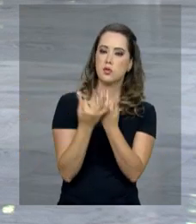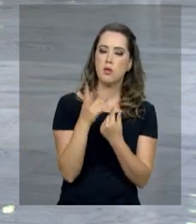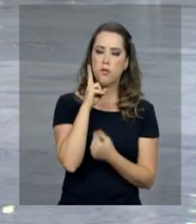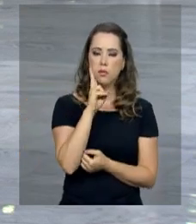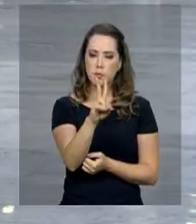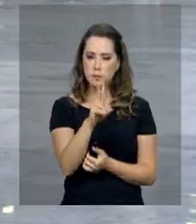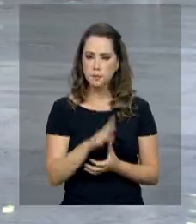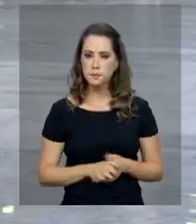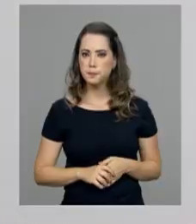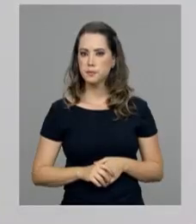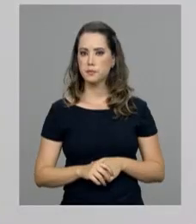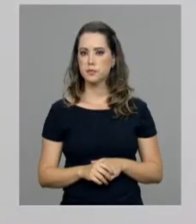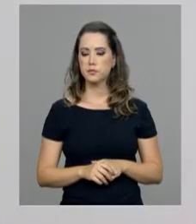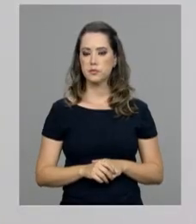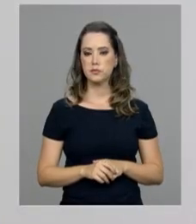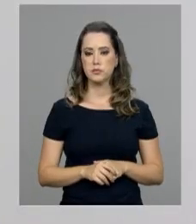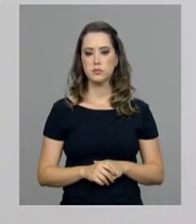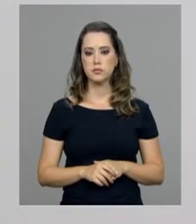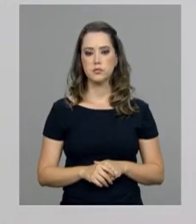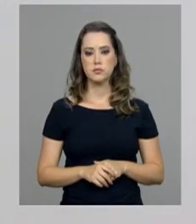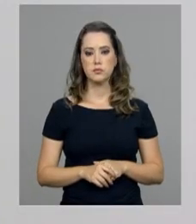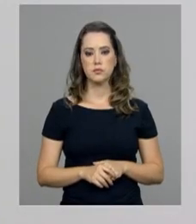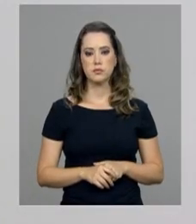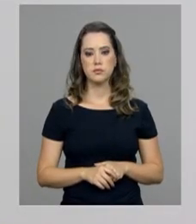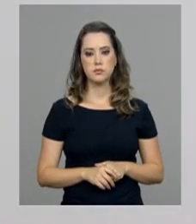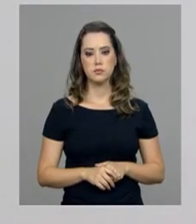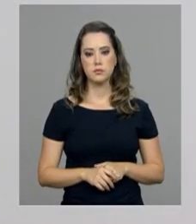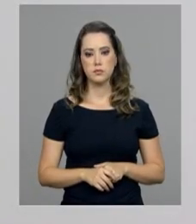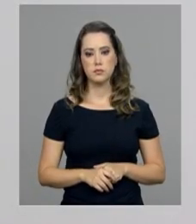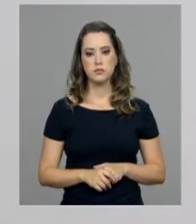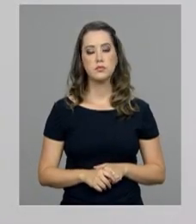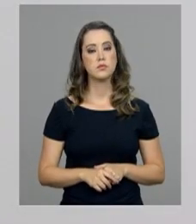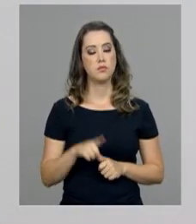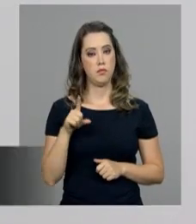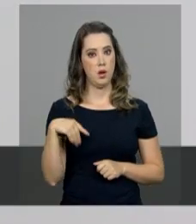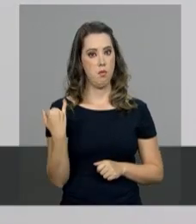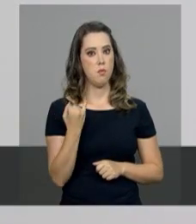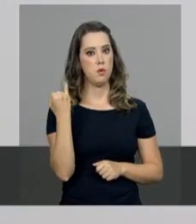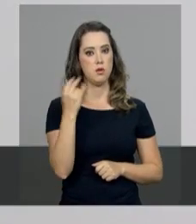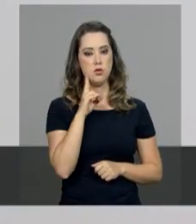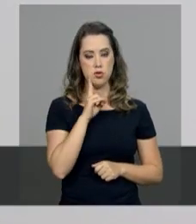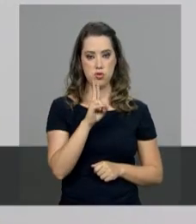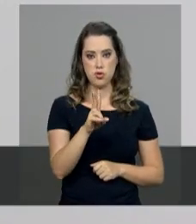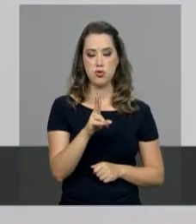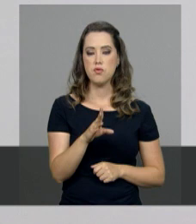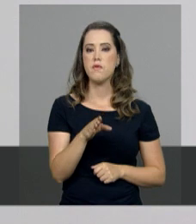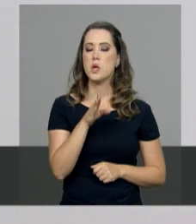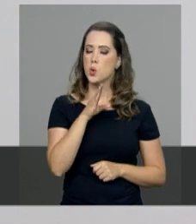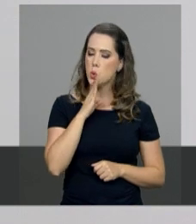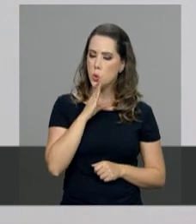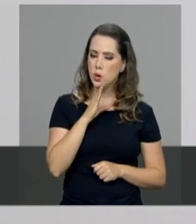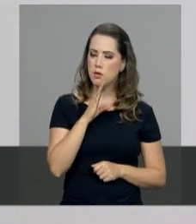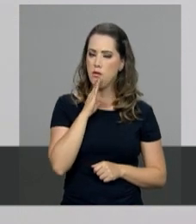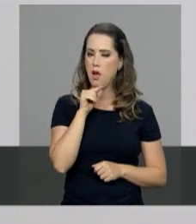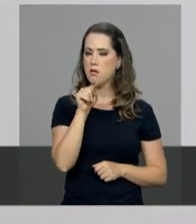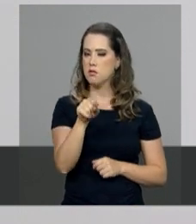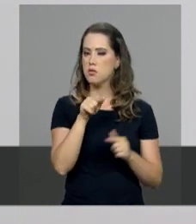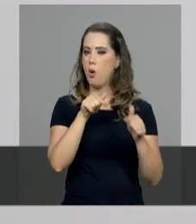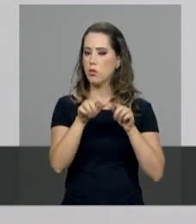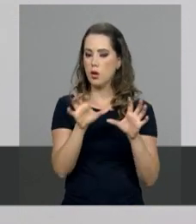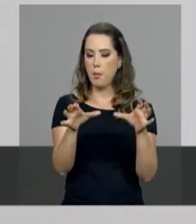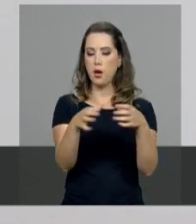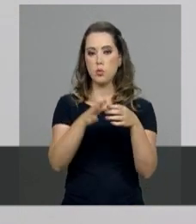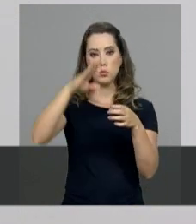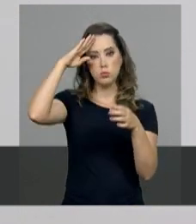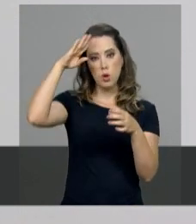Vamos ouvi-lo. Uma das formas de reconhecer a dedicação e o comprometimento dos militares com a